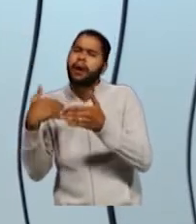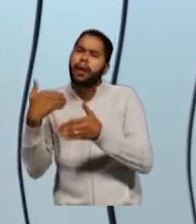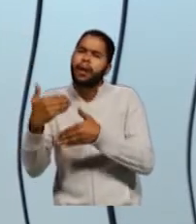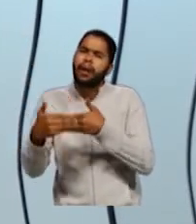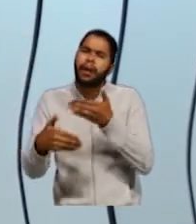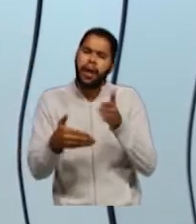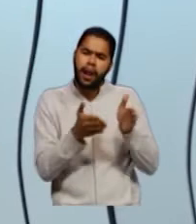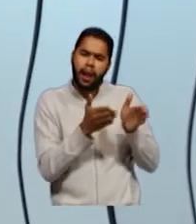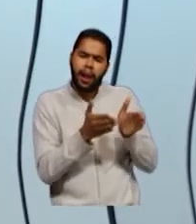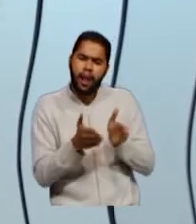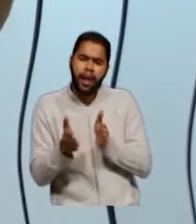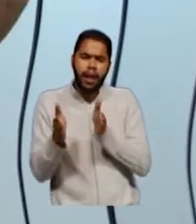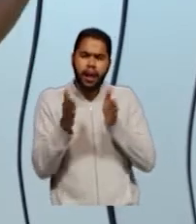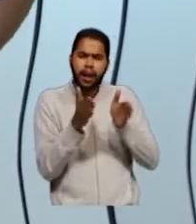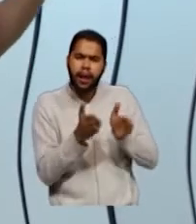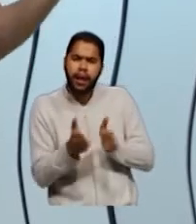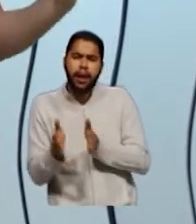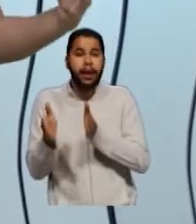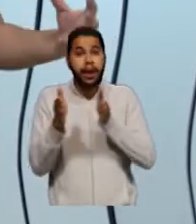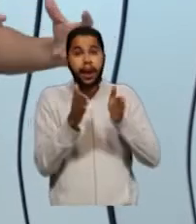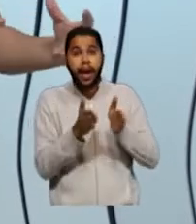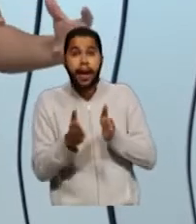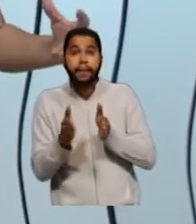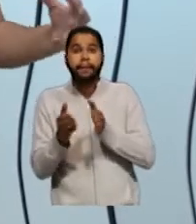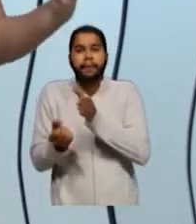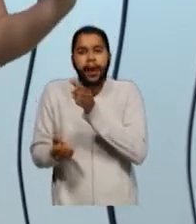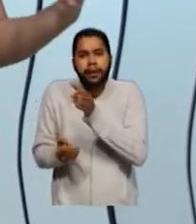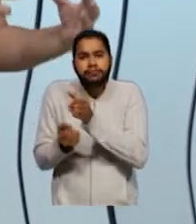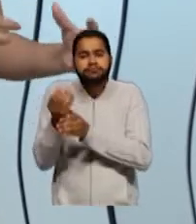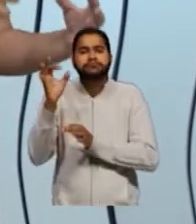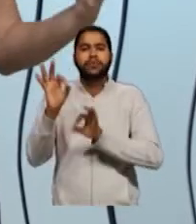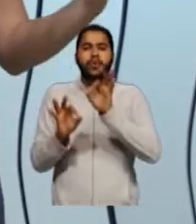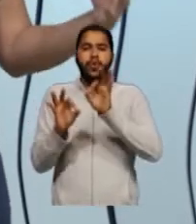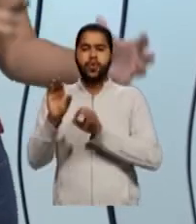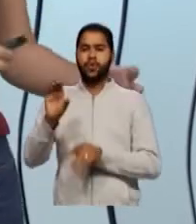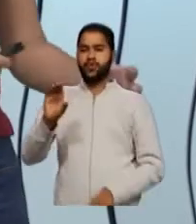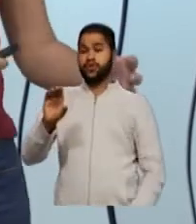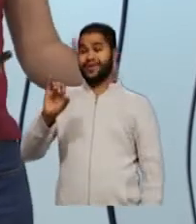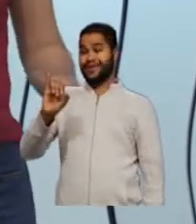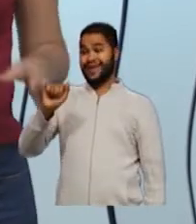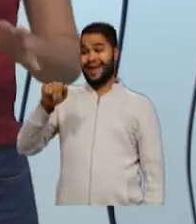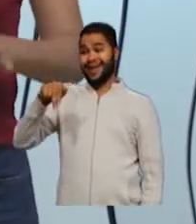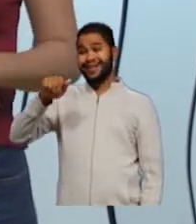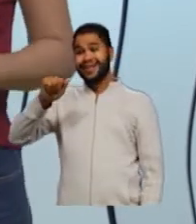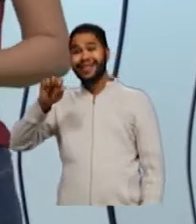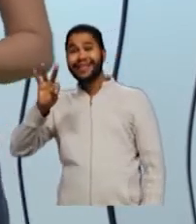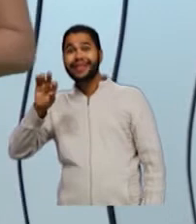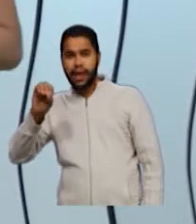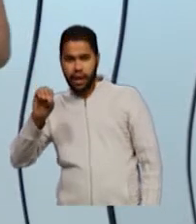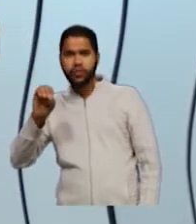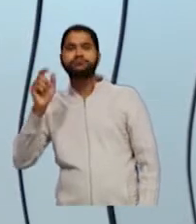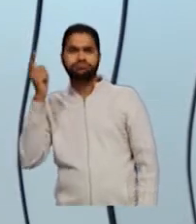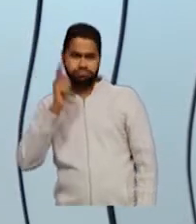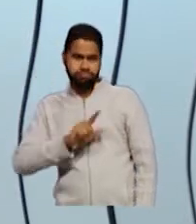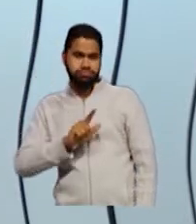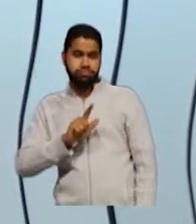para produzir, para sintetizar o cianato de amônia. E ele conseguiu.